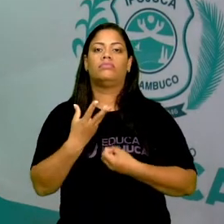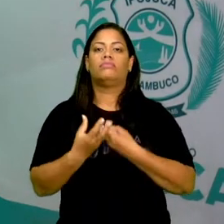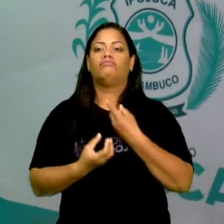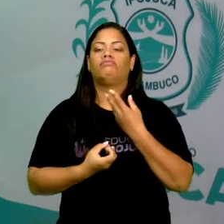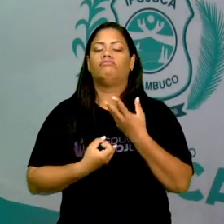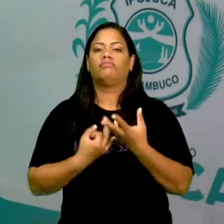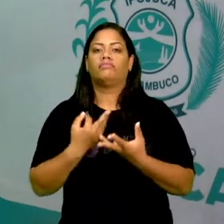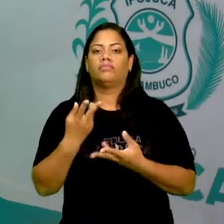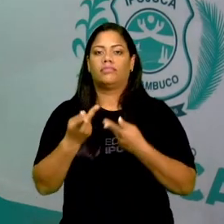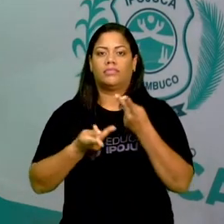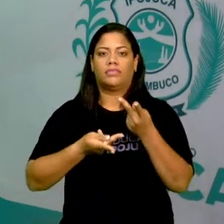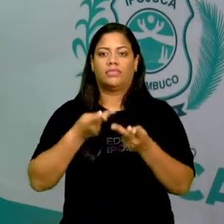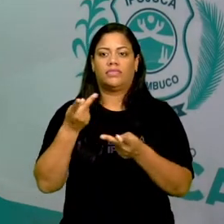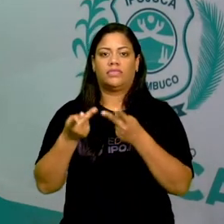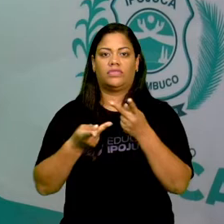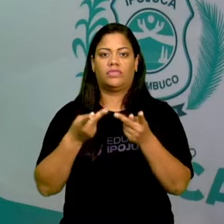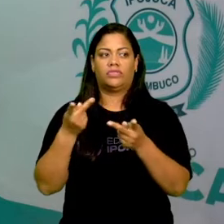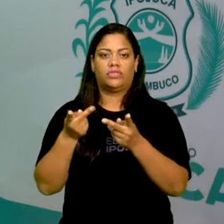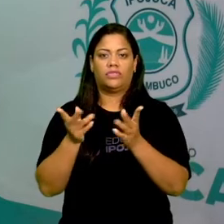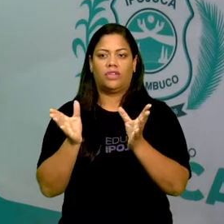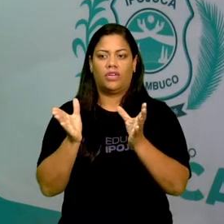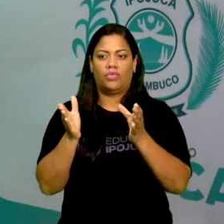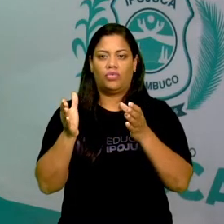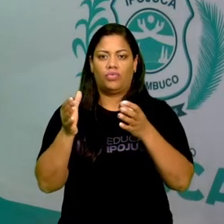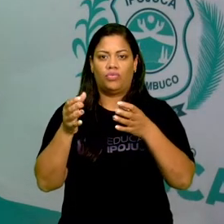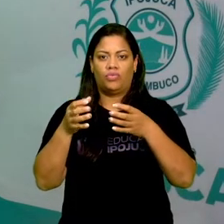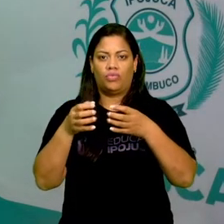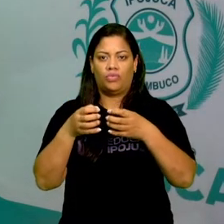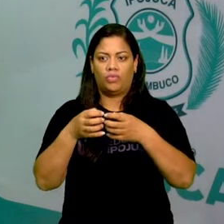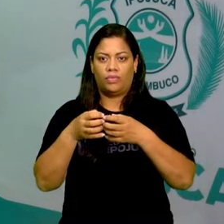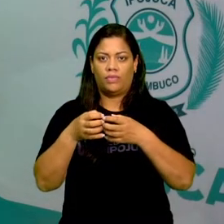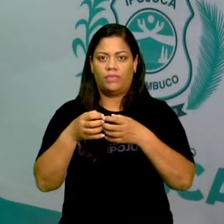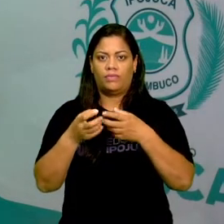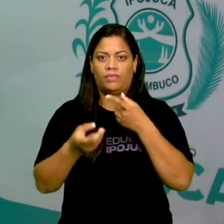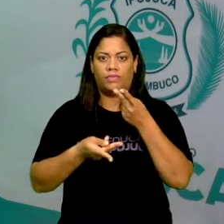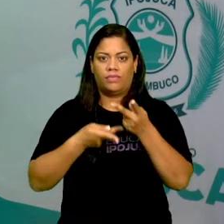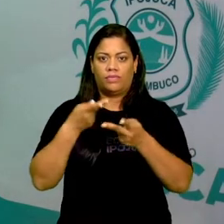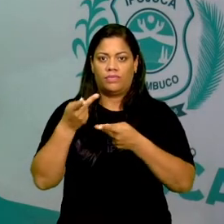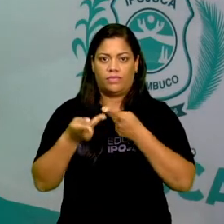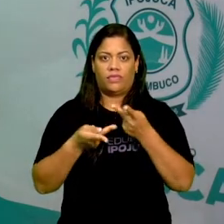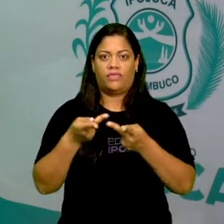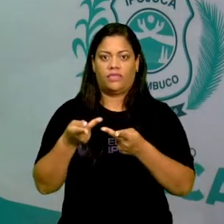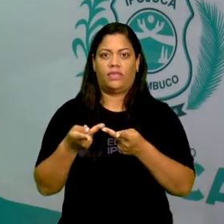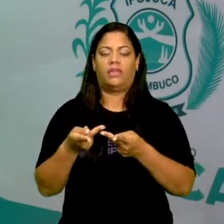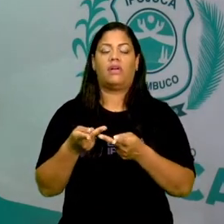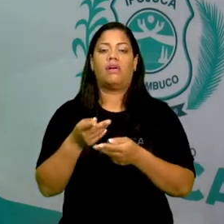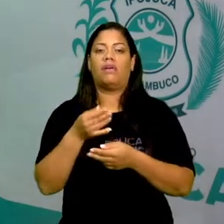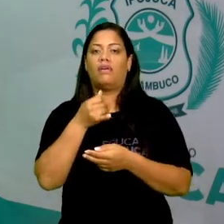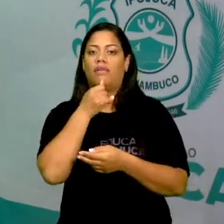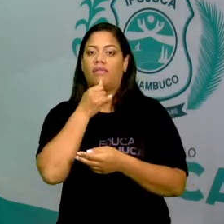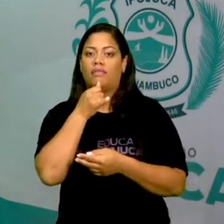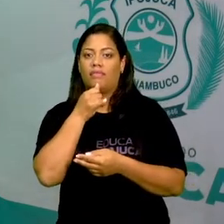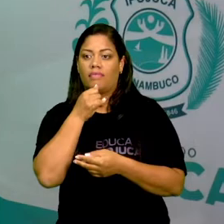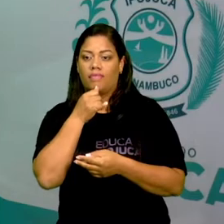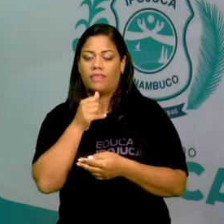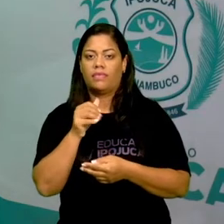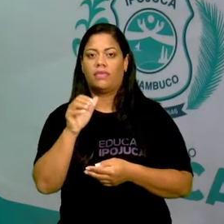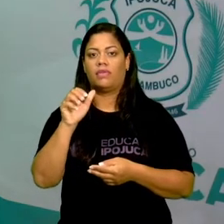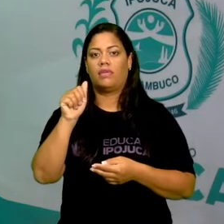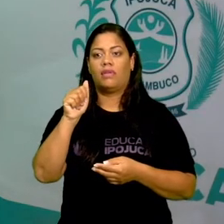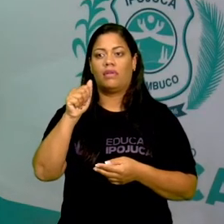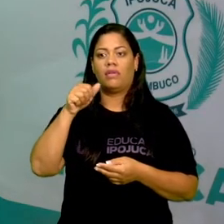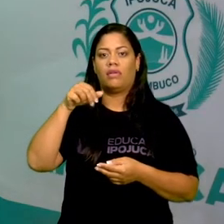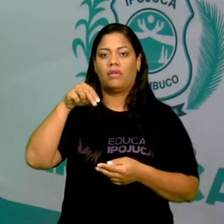sílaba vai ficar fechado, certo? Então vejamos o exemplo. Âncora,